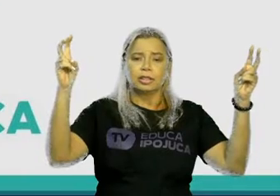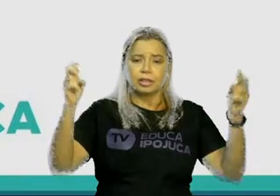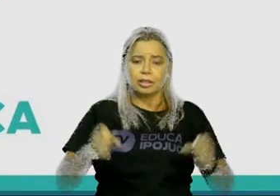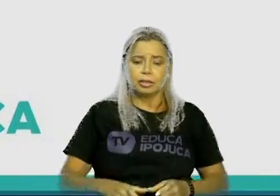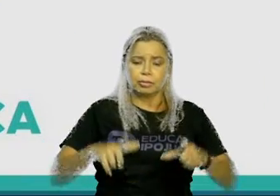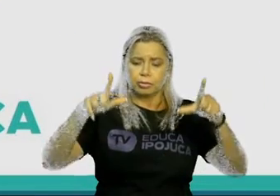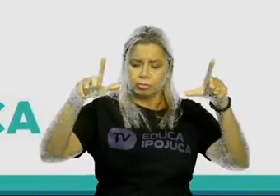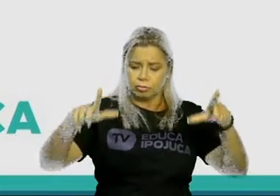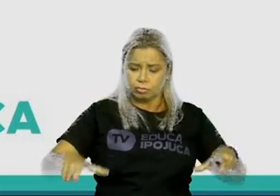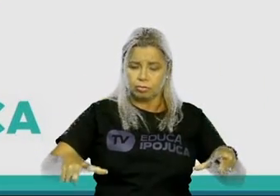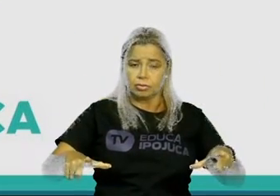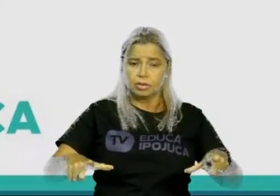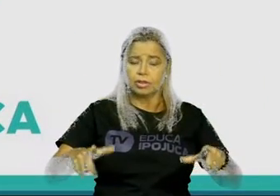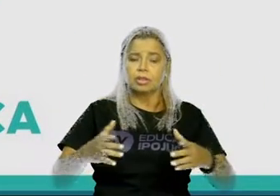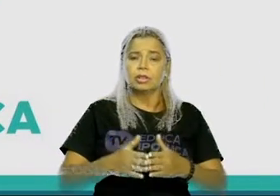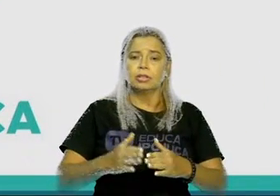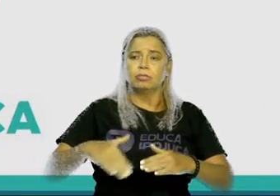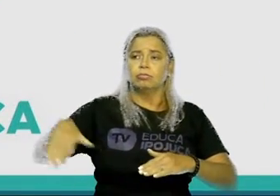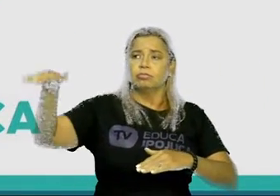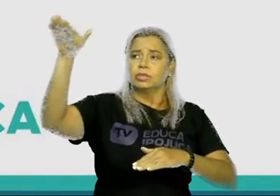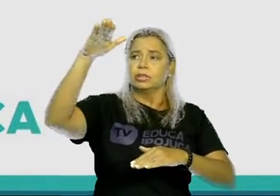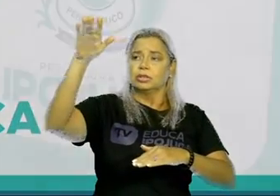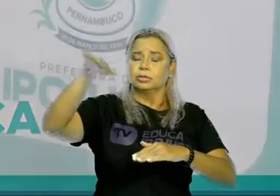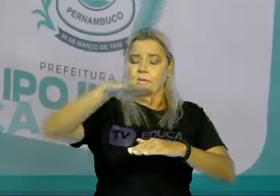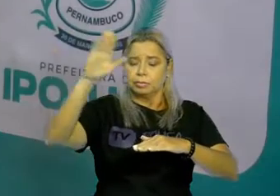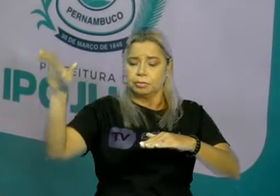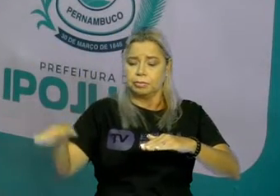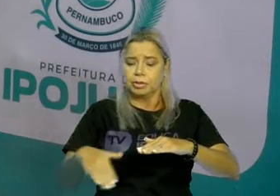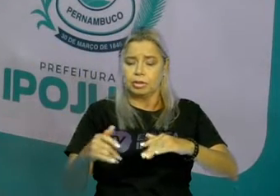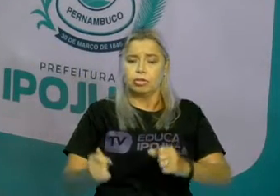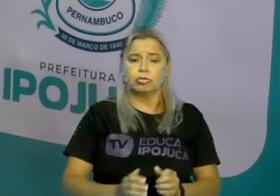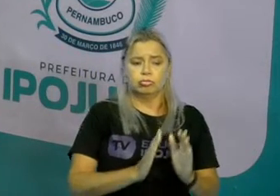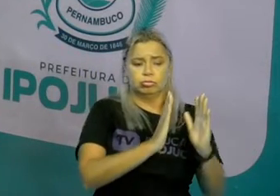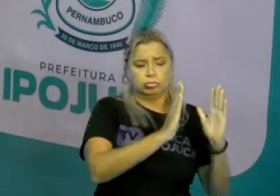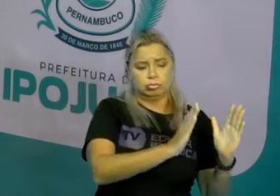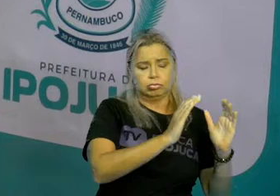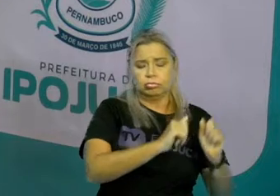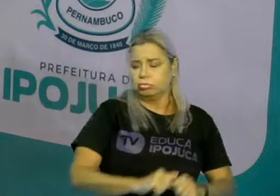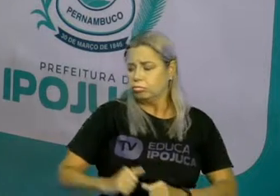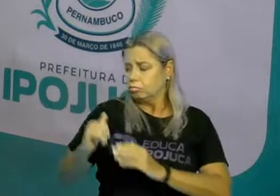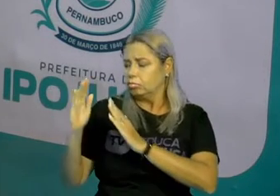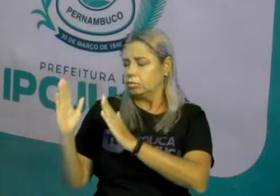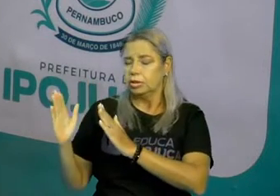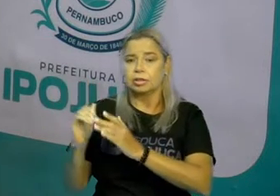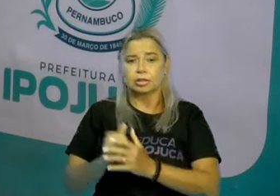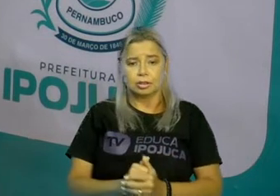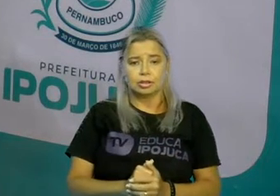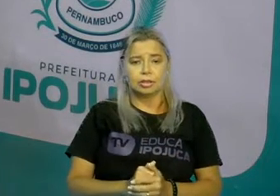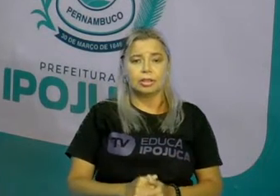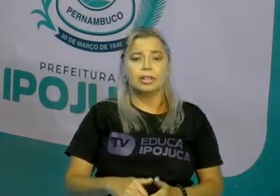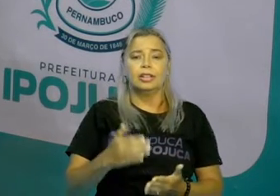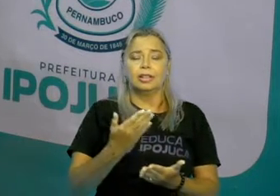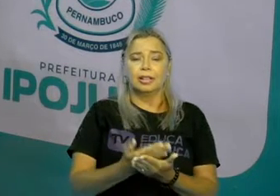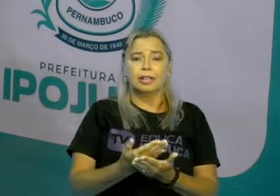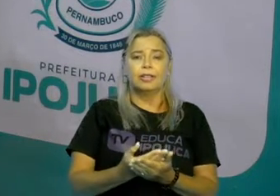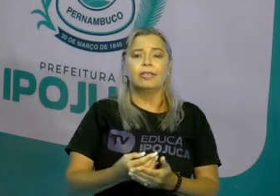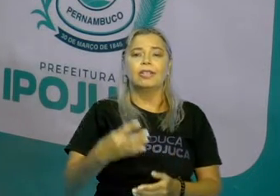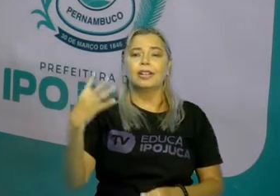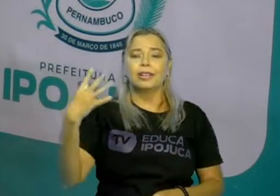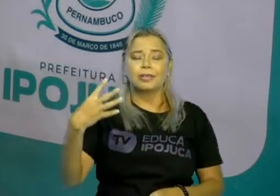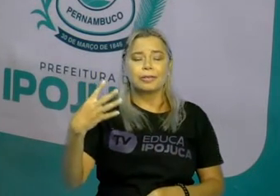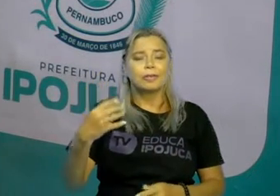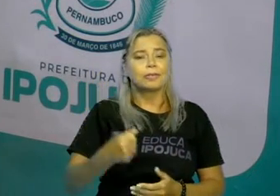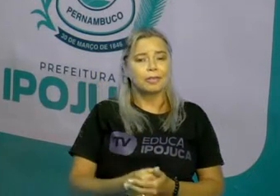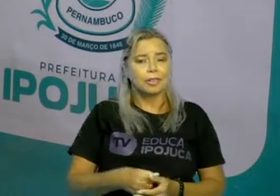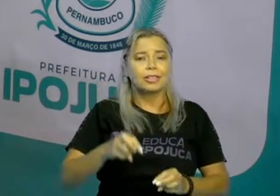Embaixo, direita e esquerda. Portanto, essa é a aula 4 de matemática com